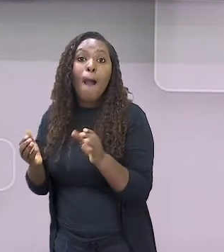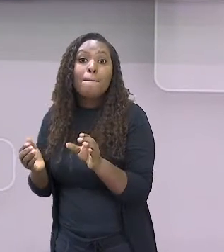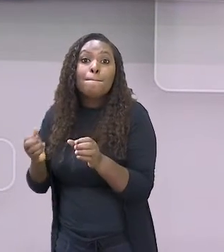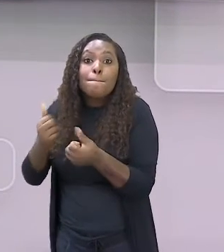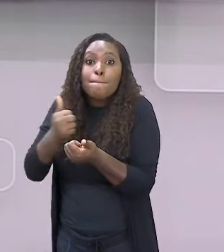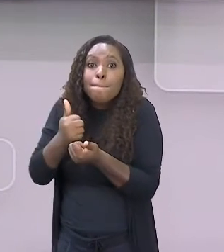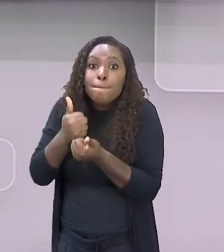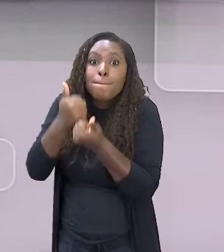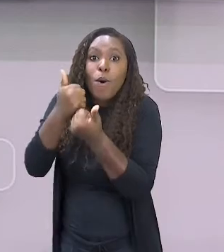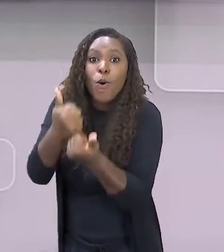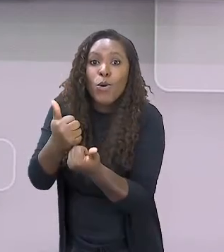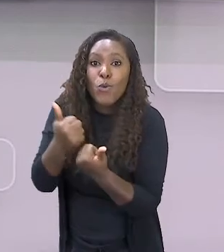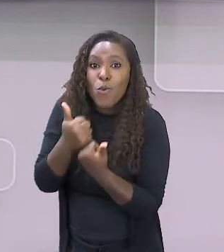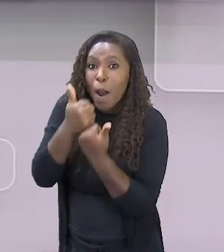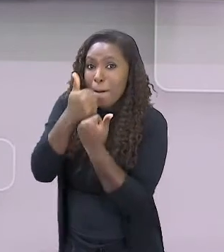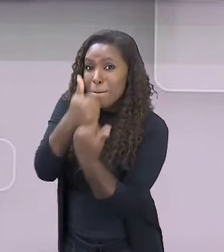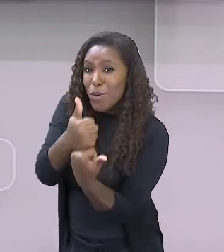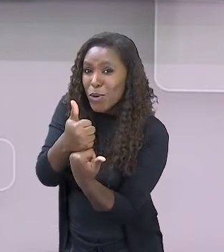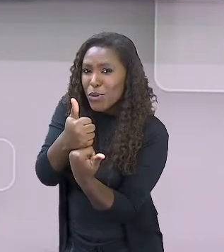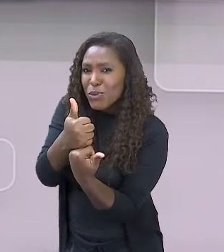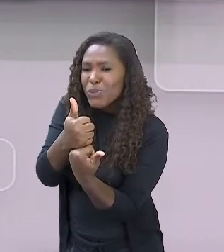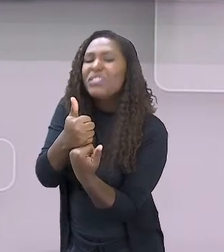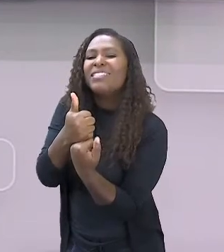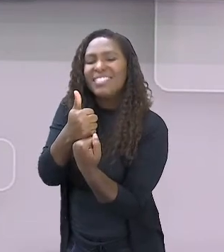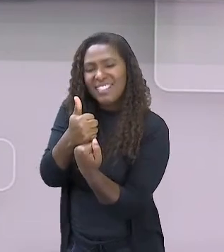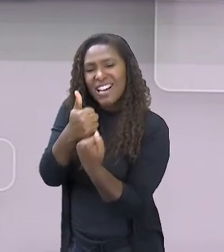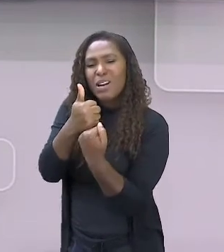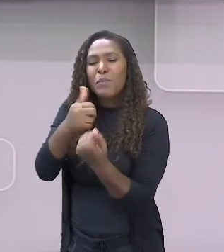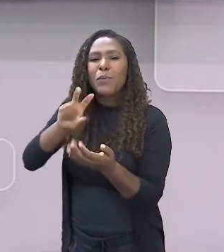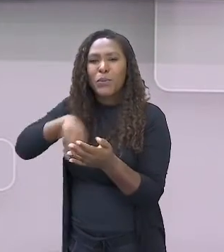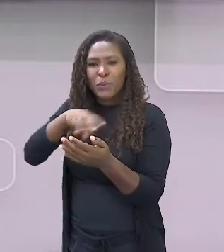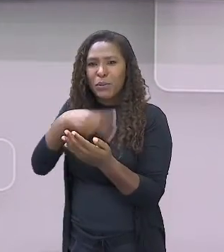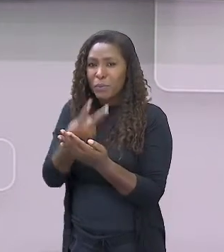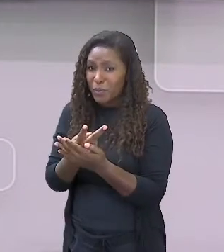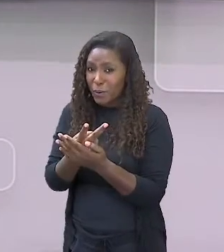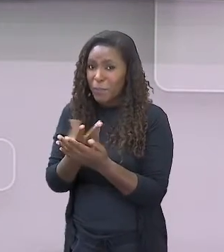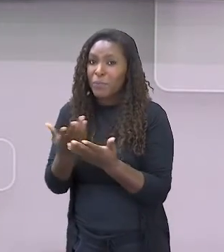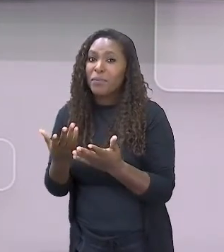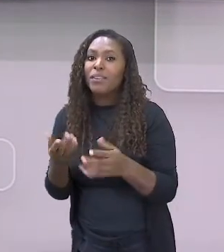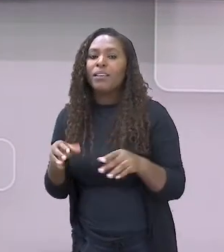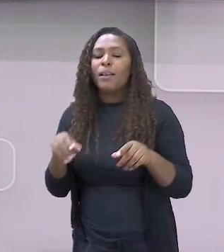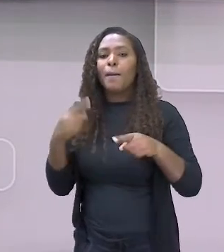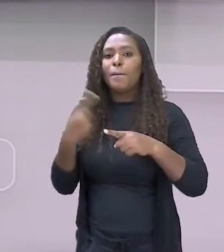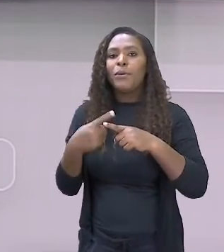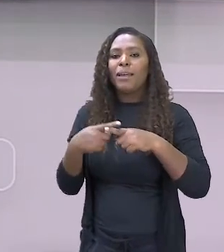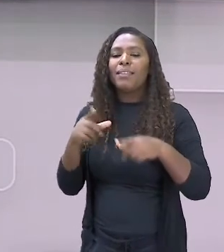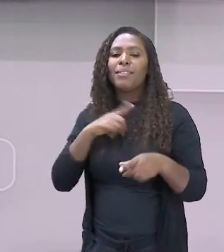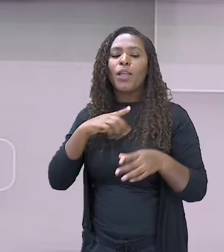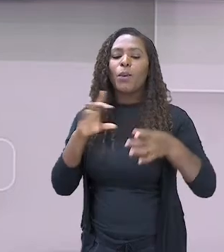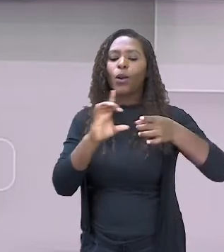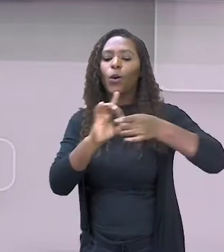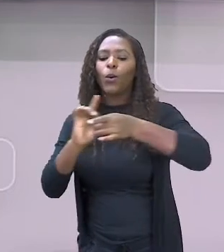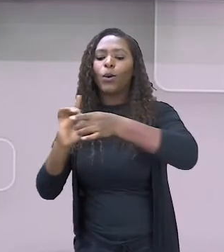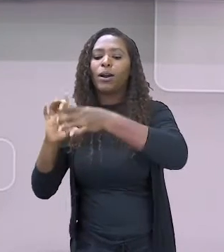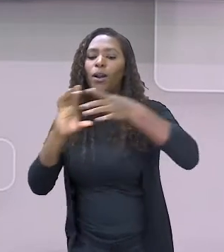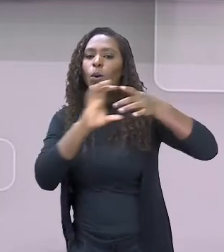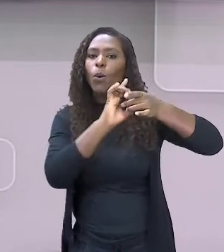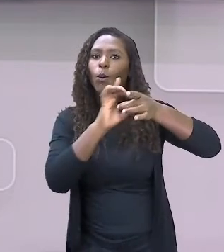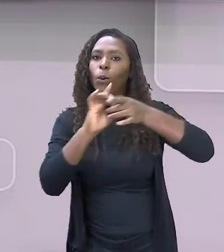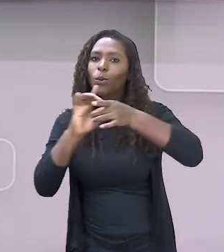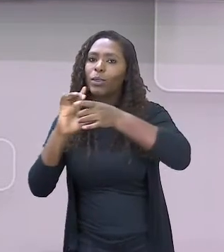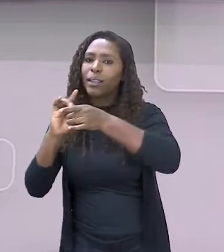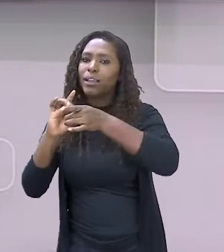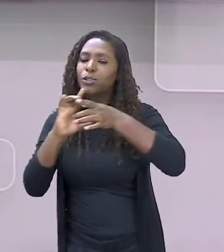Então, uma coisa leva à outra. Meio que uma aula interdisciplinar, envolvendo aqui a dança, né, a educação